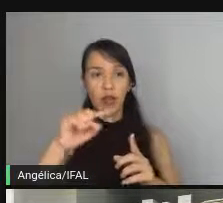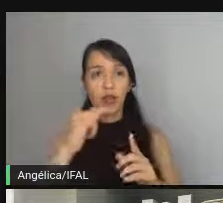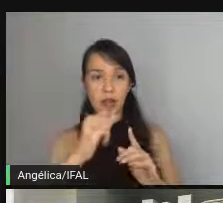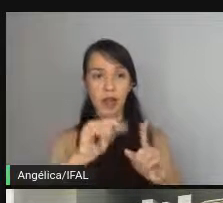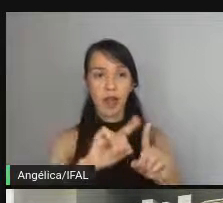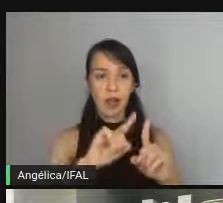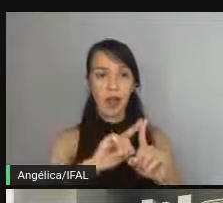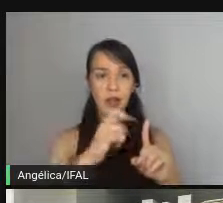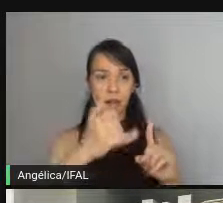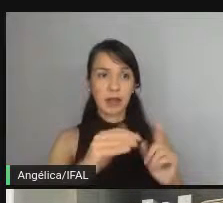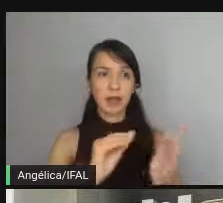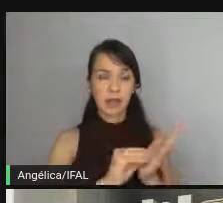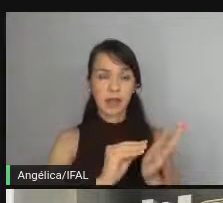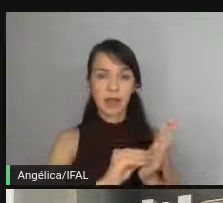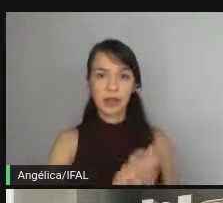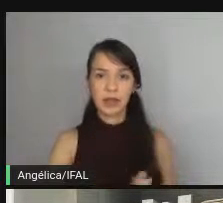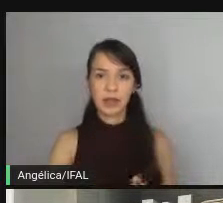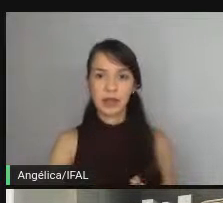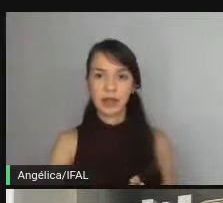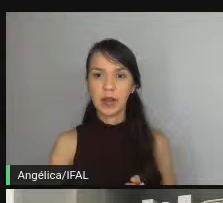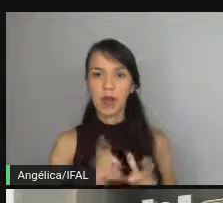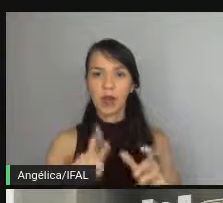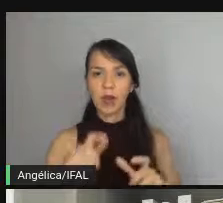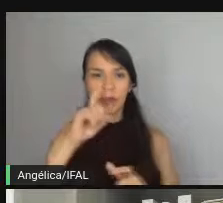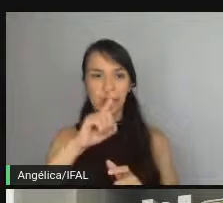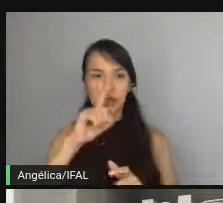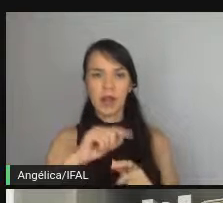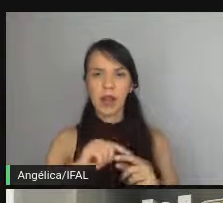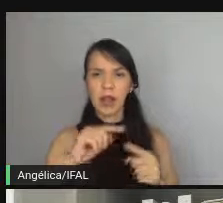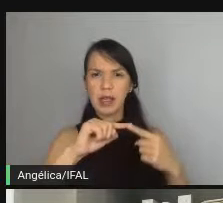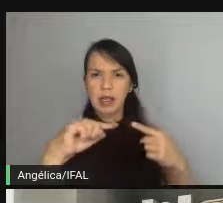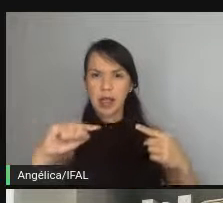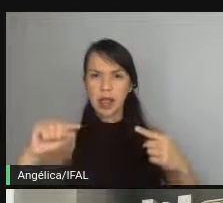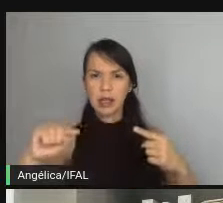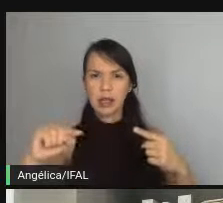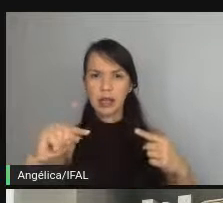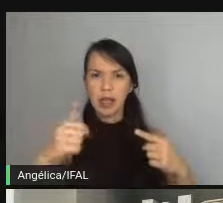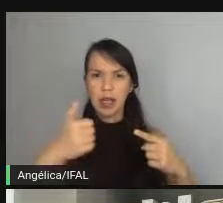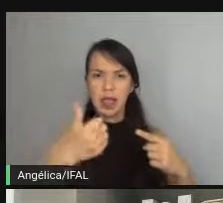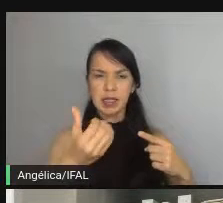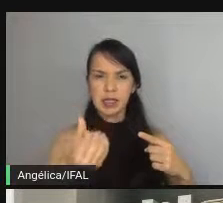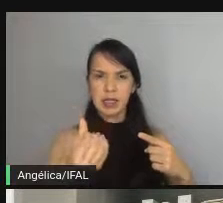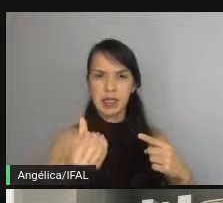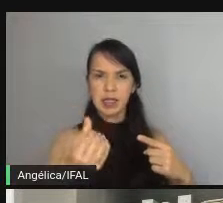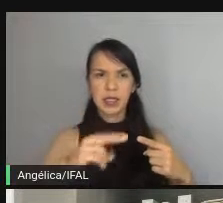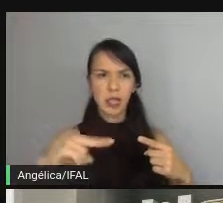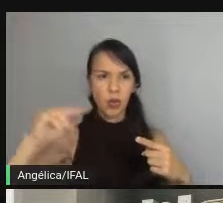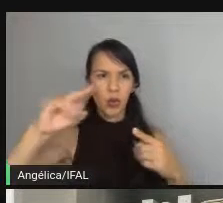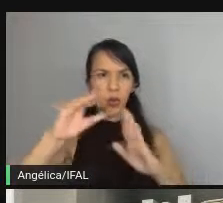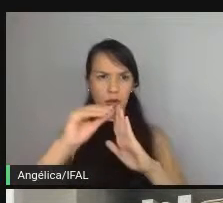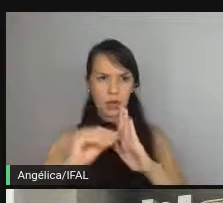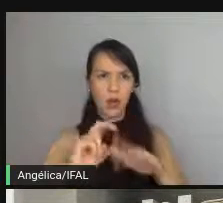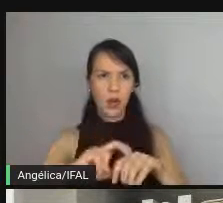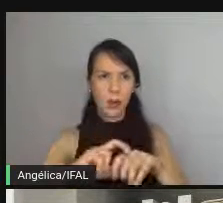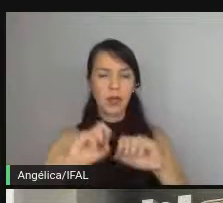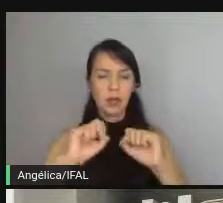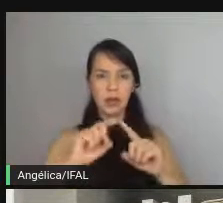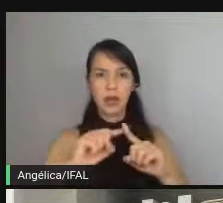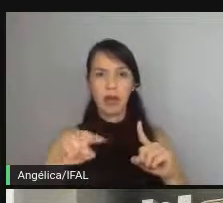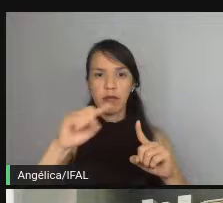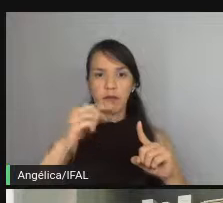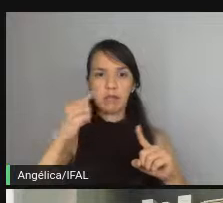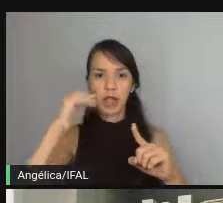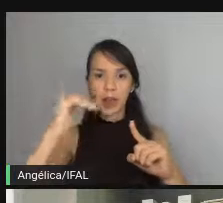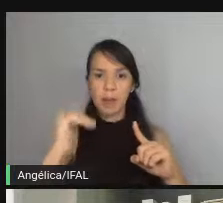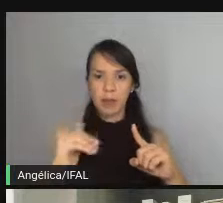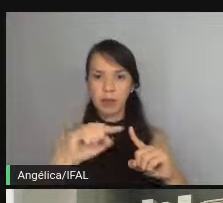essa declaração tá faltando essa linha aqui já é o resultado da compilação esse nome que tá em cima entendeu mas a pode rodar o teste aqui